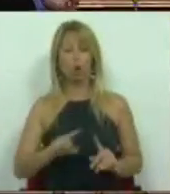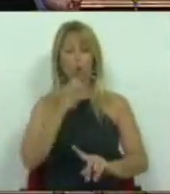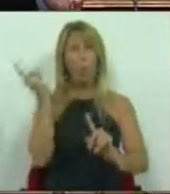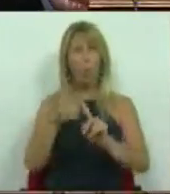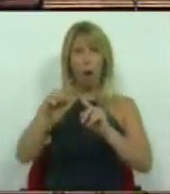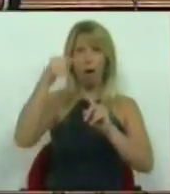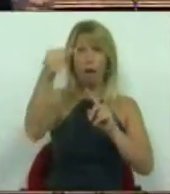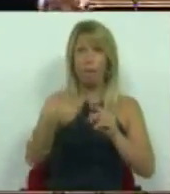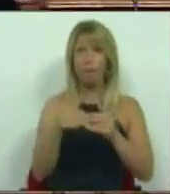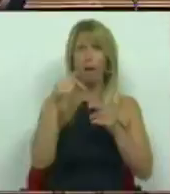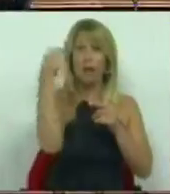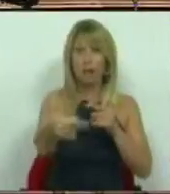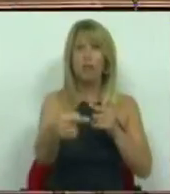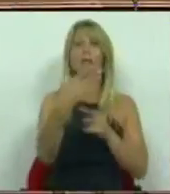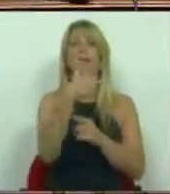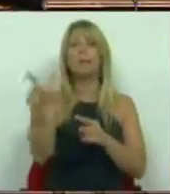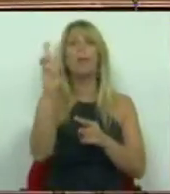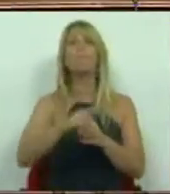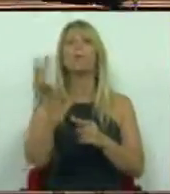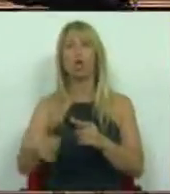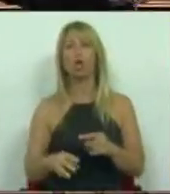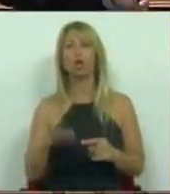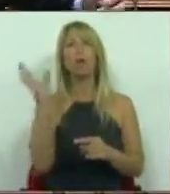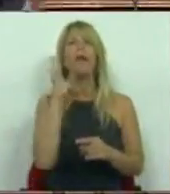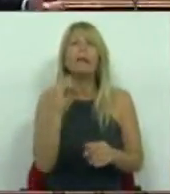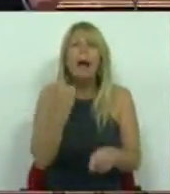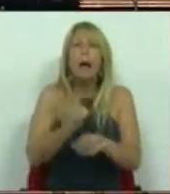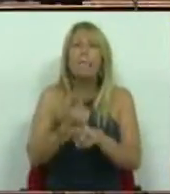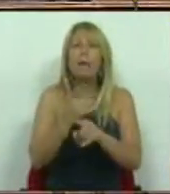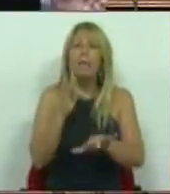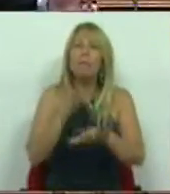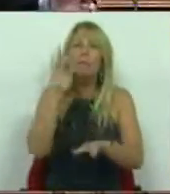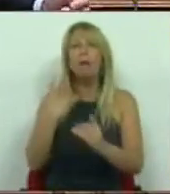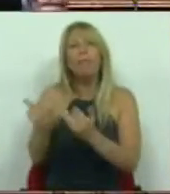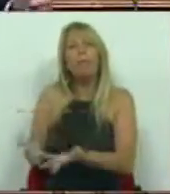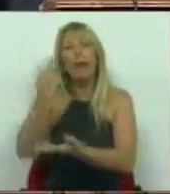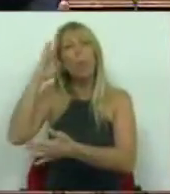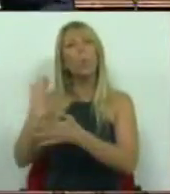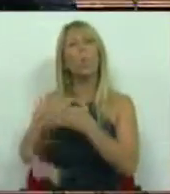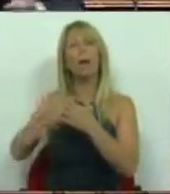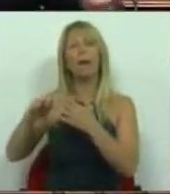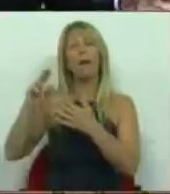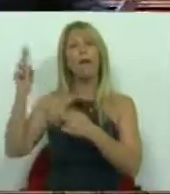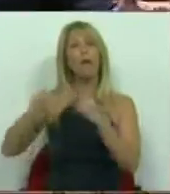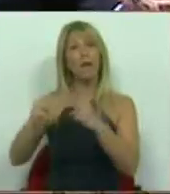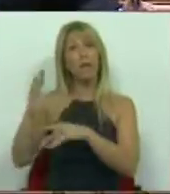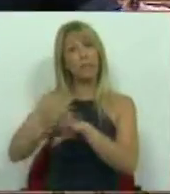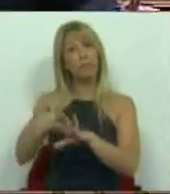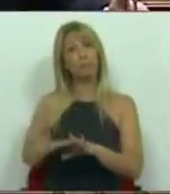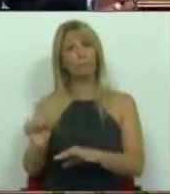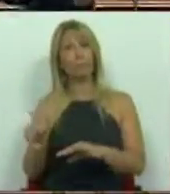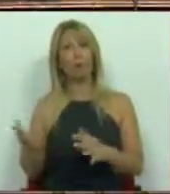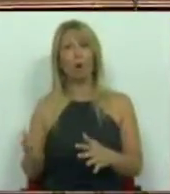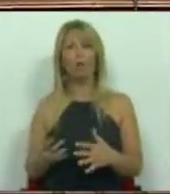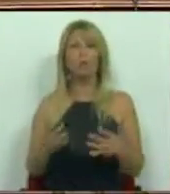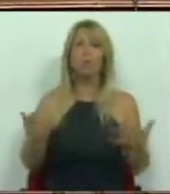de 100 milhões. E estaria a tentar sensibilizar o seu colega das finanças para isso. Tudo isso é uma vasta indeterminação.